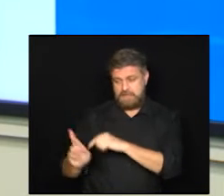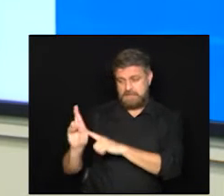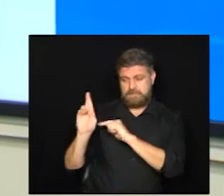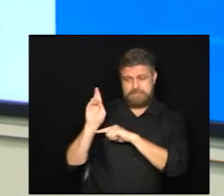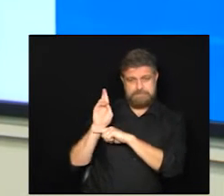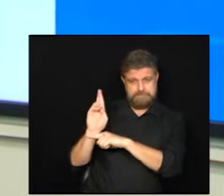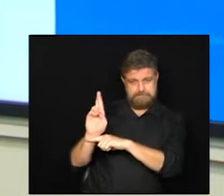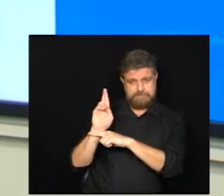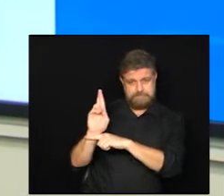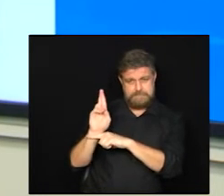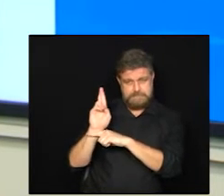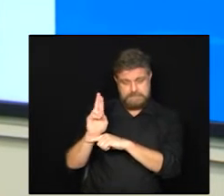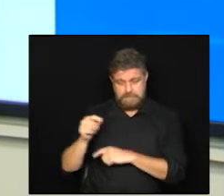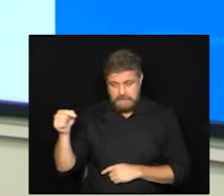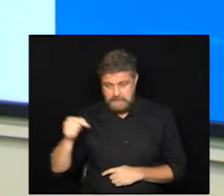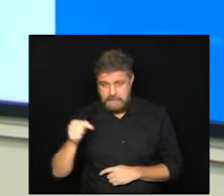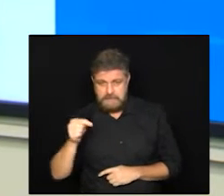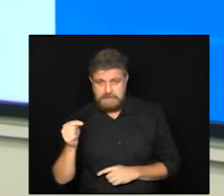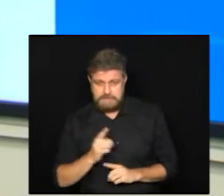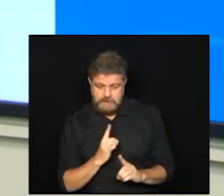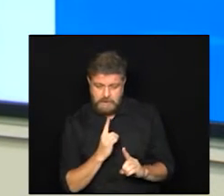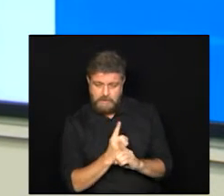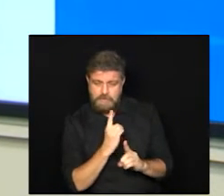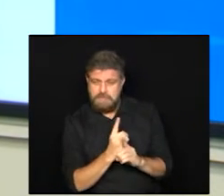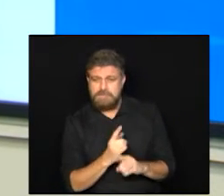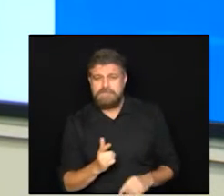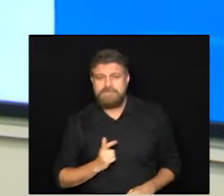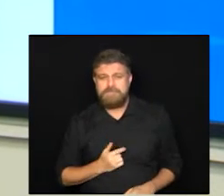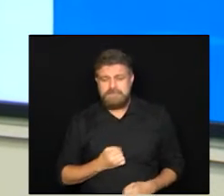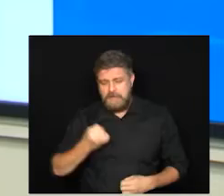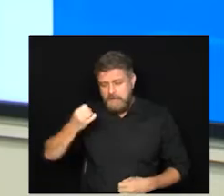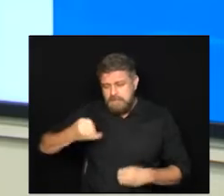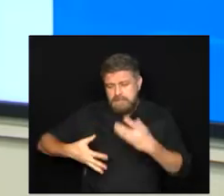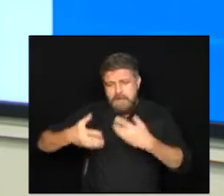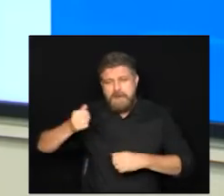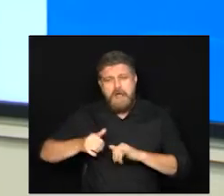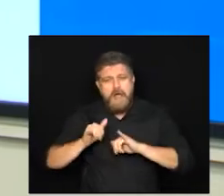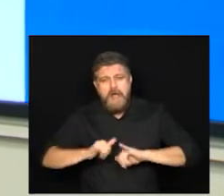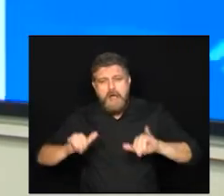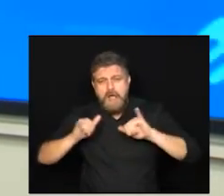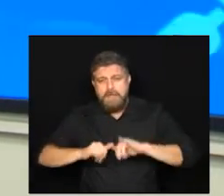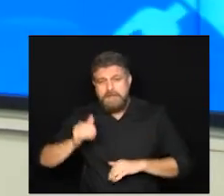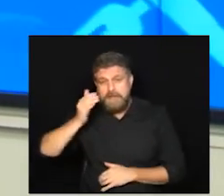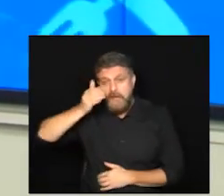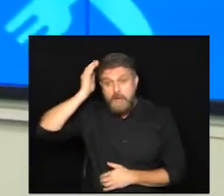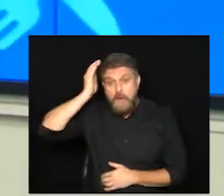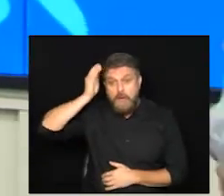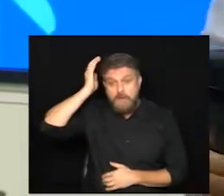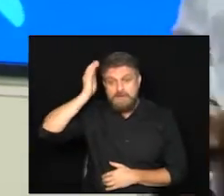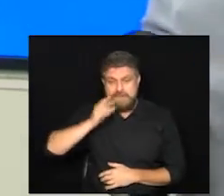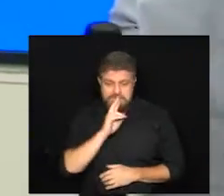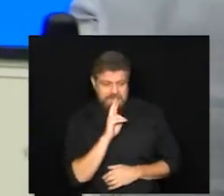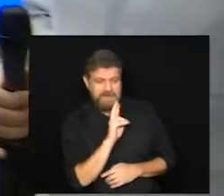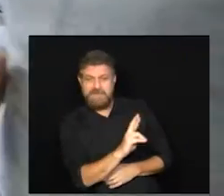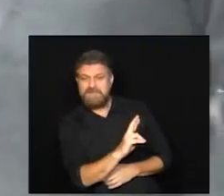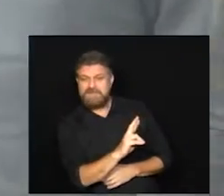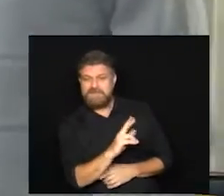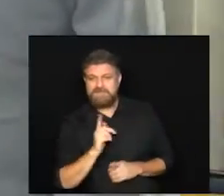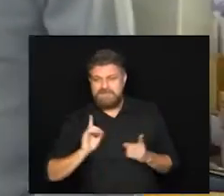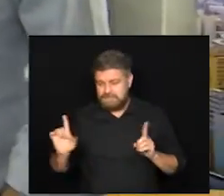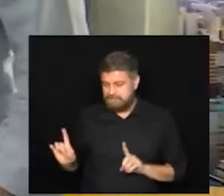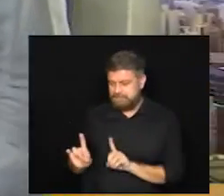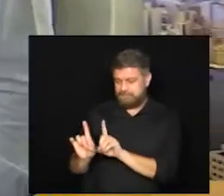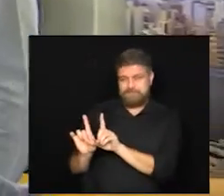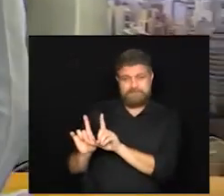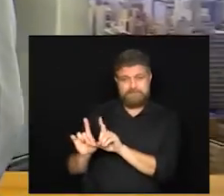Câmara Municipal neste evento para contar a respeito dessa campanha o prefeito Dário Saad está aqui ao meu lado vai poder